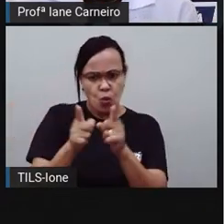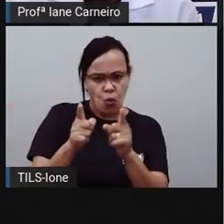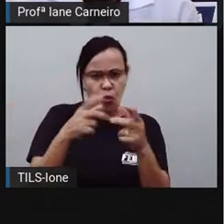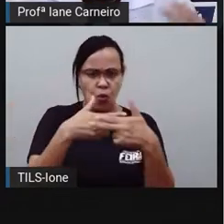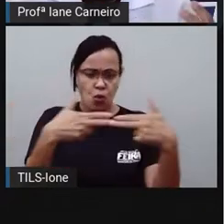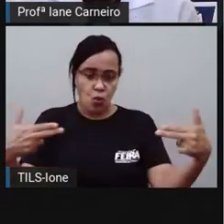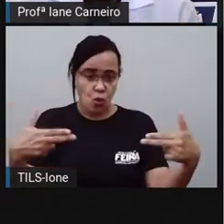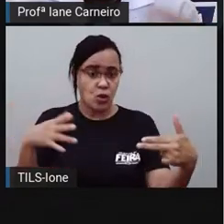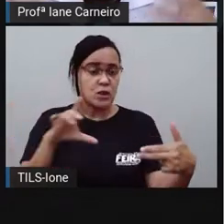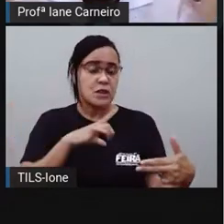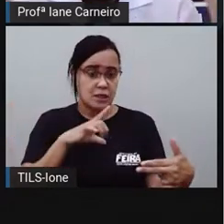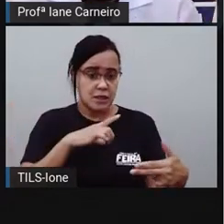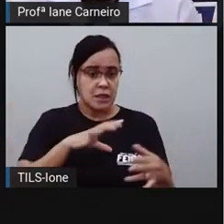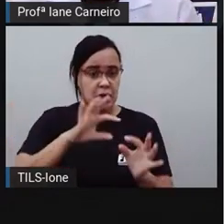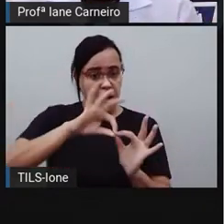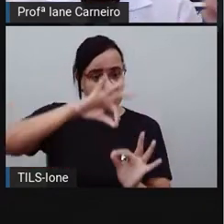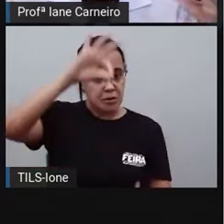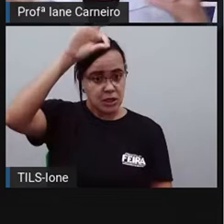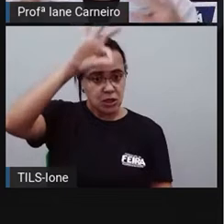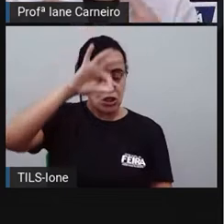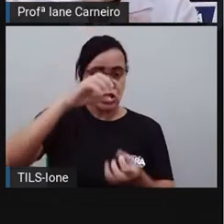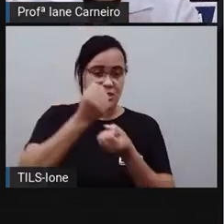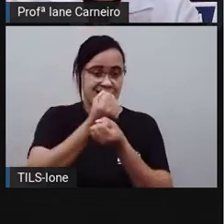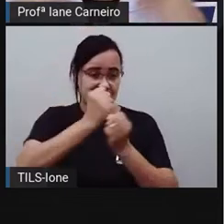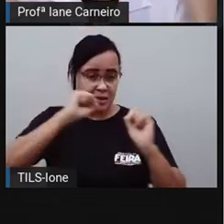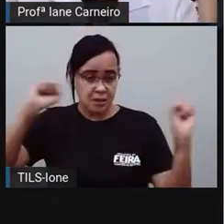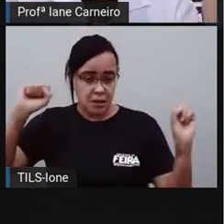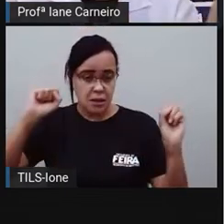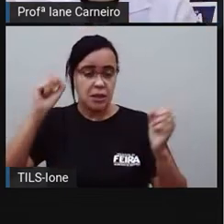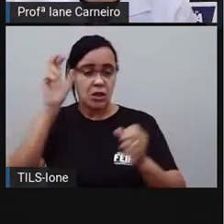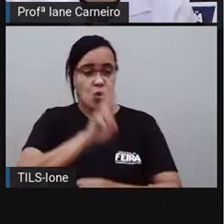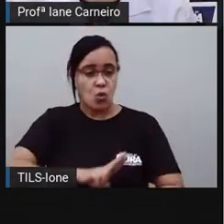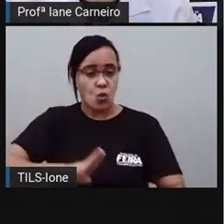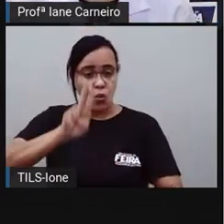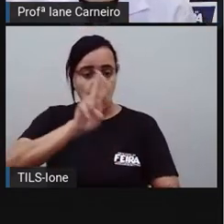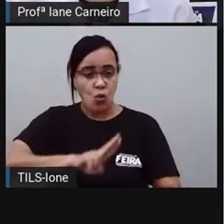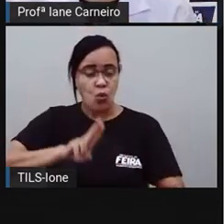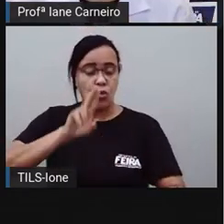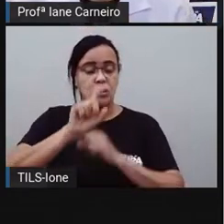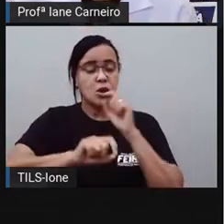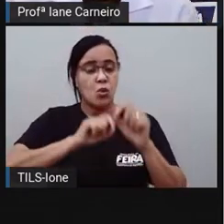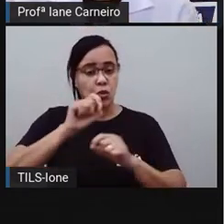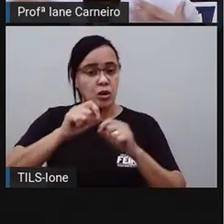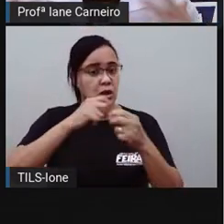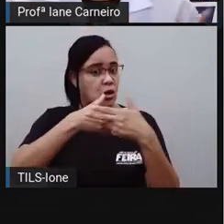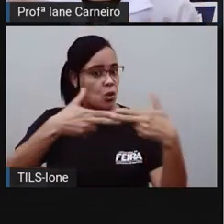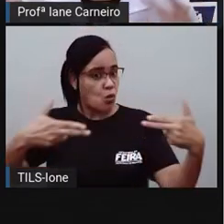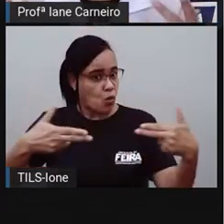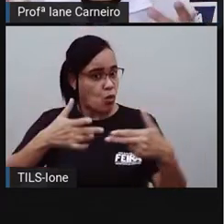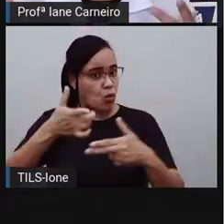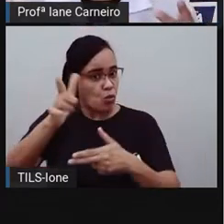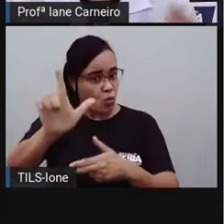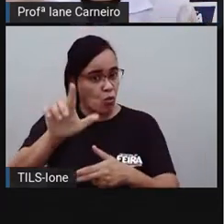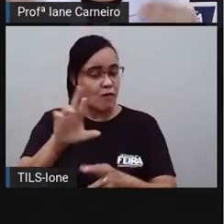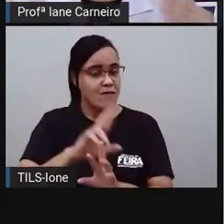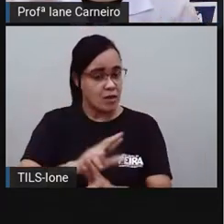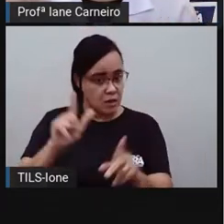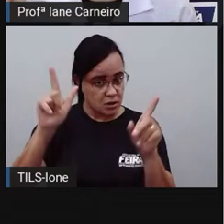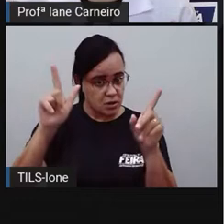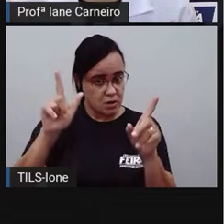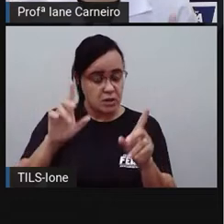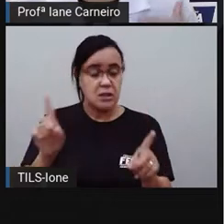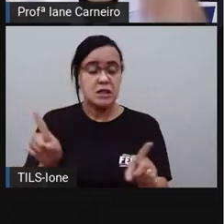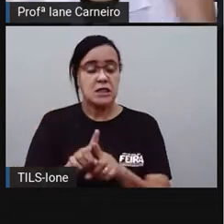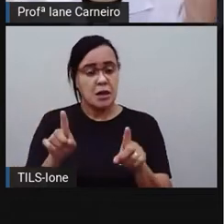Para a gente medir grandes objetos, aí a gente utiliza outros recursos, tá bom? Mas além desses objetos, nós também